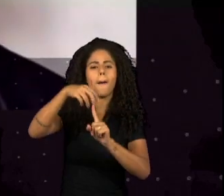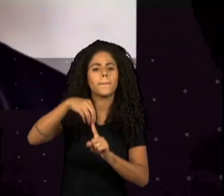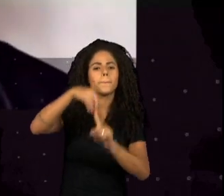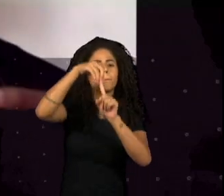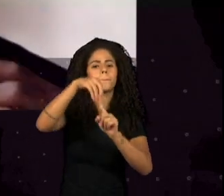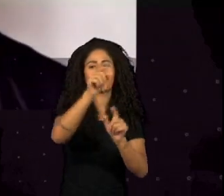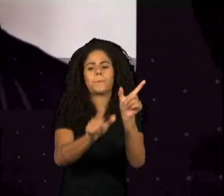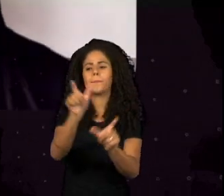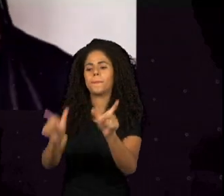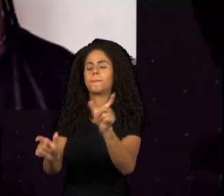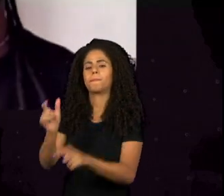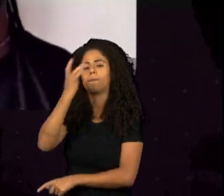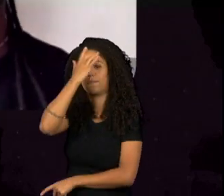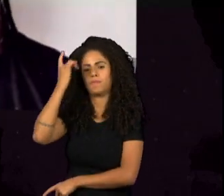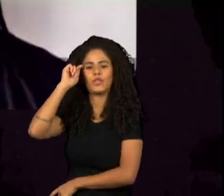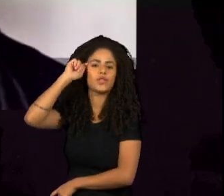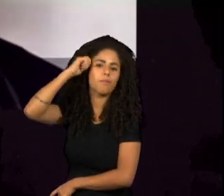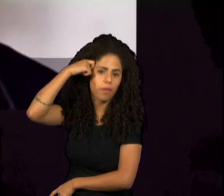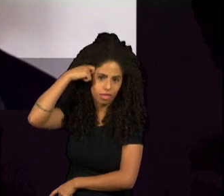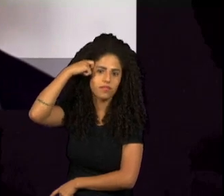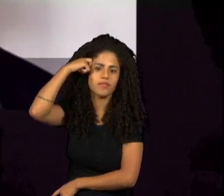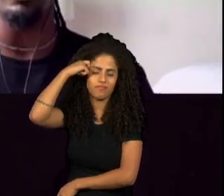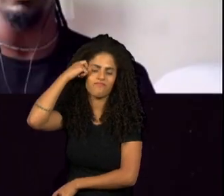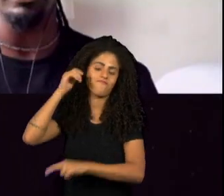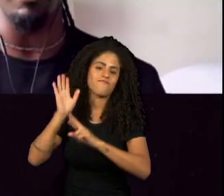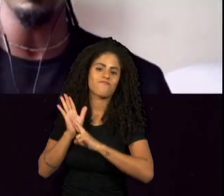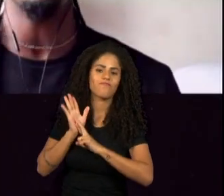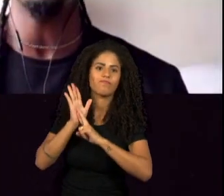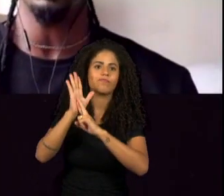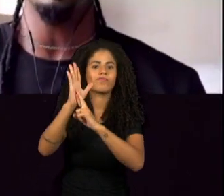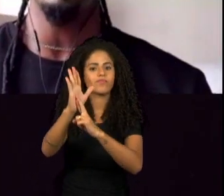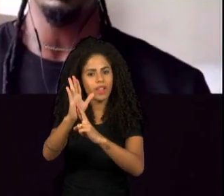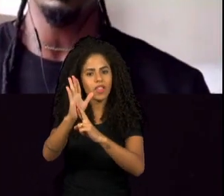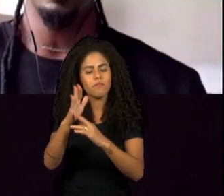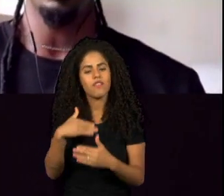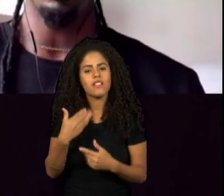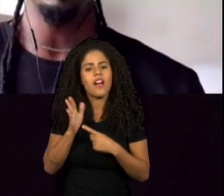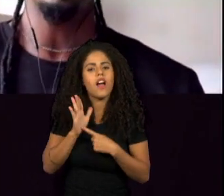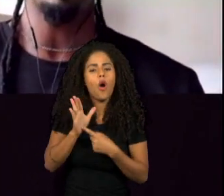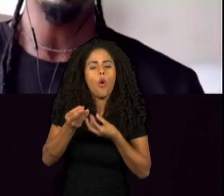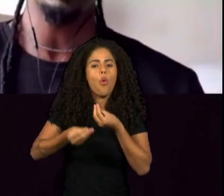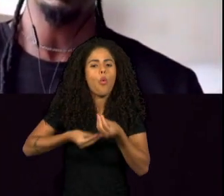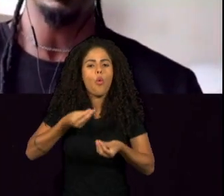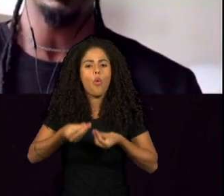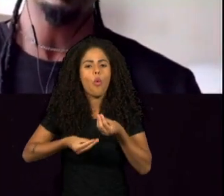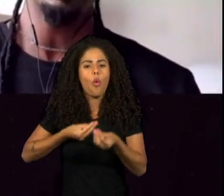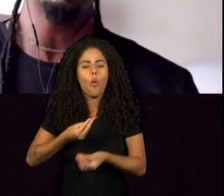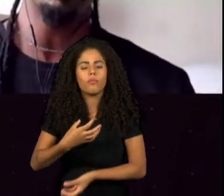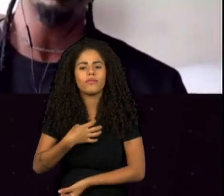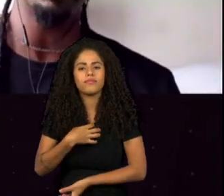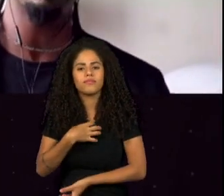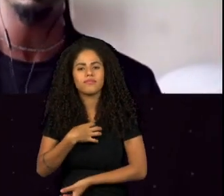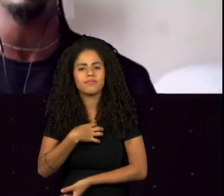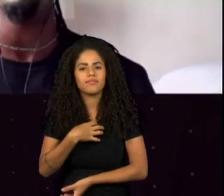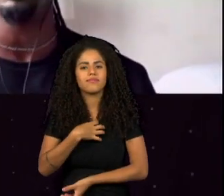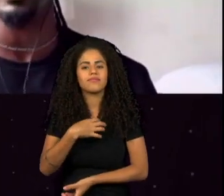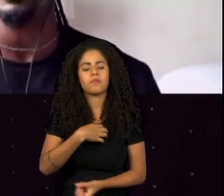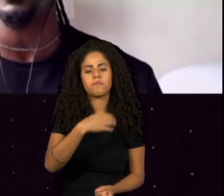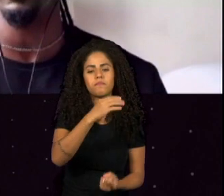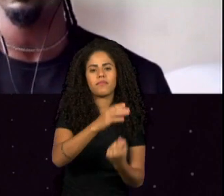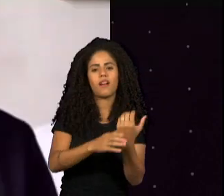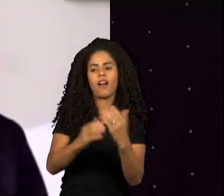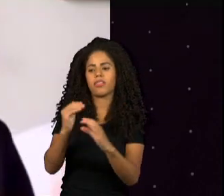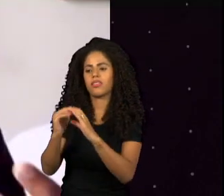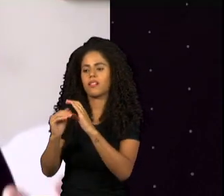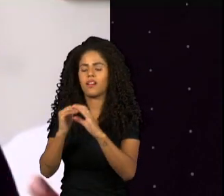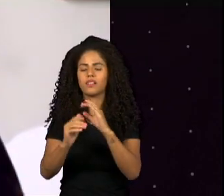descentralizar territórios, ou trazer novas perspectivas de como se pode fazer criação, como se pode fazer comunicação.